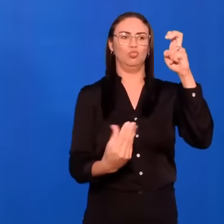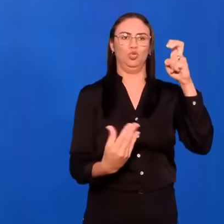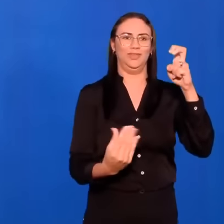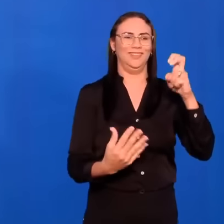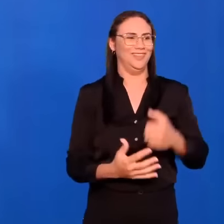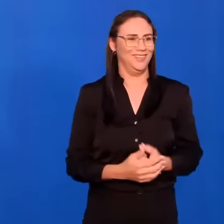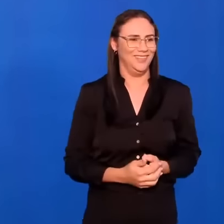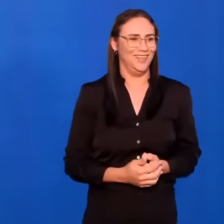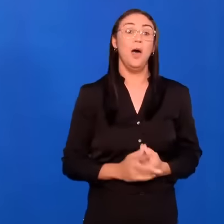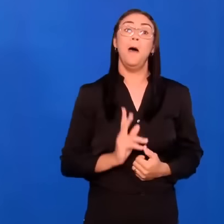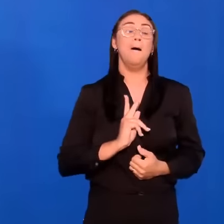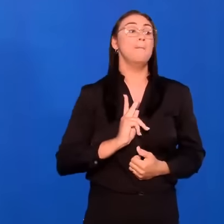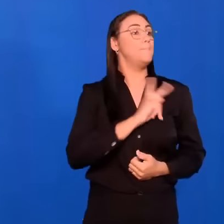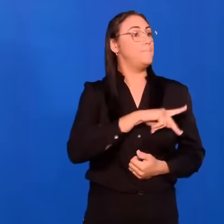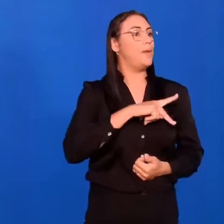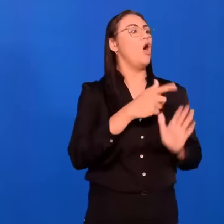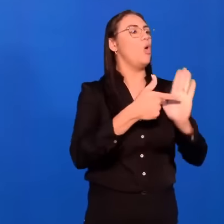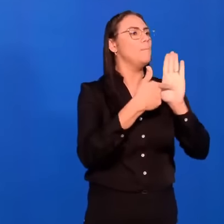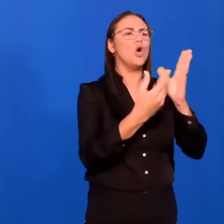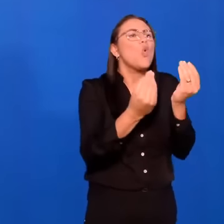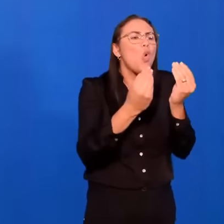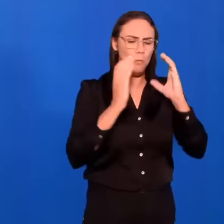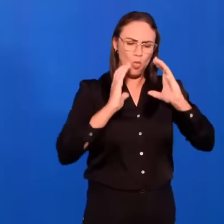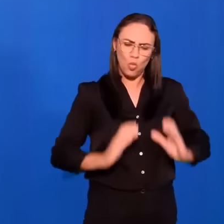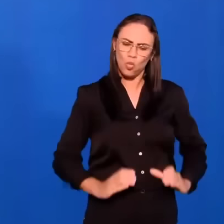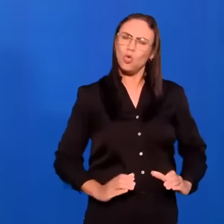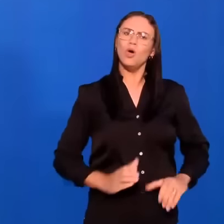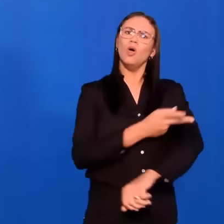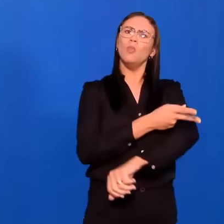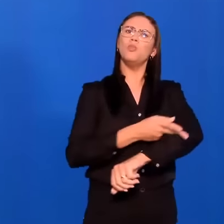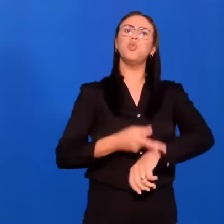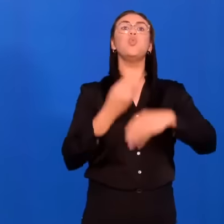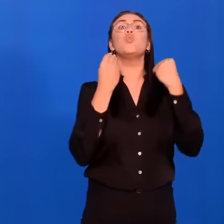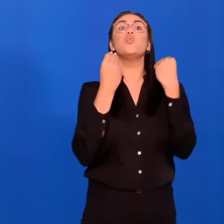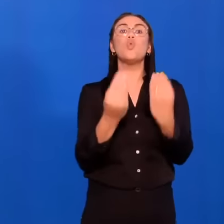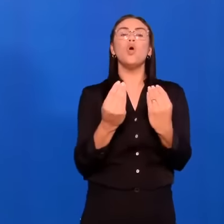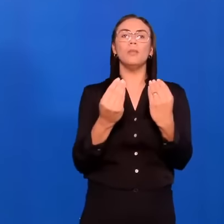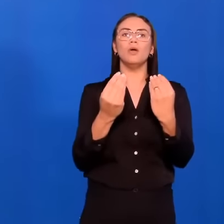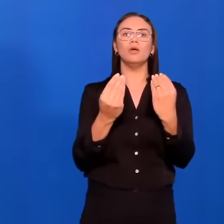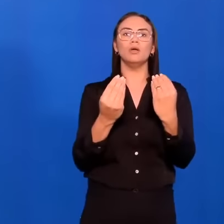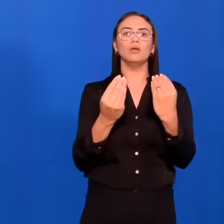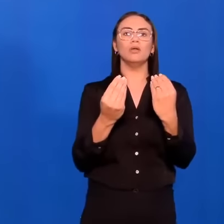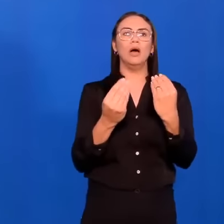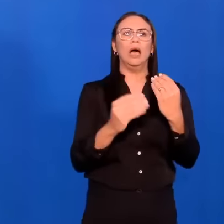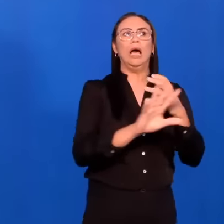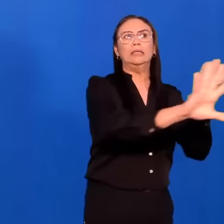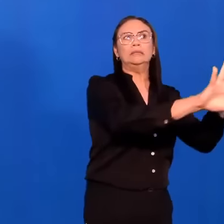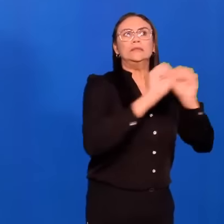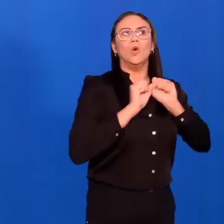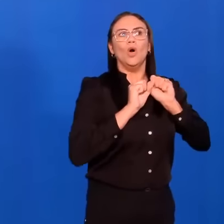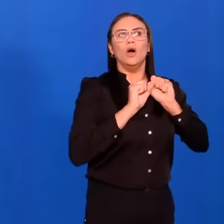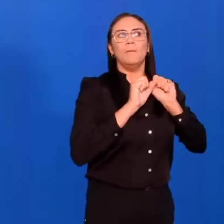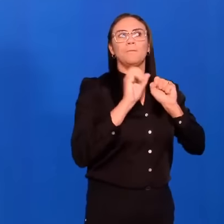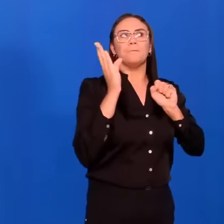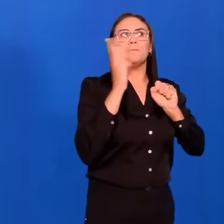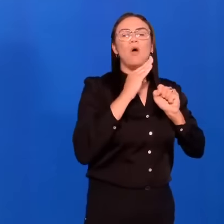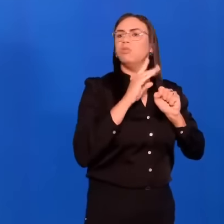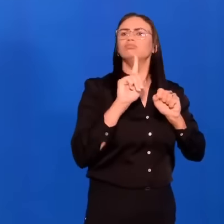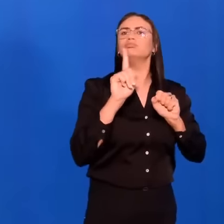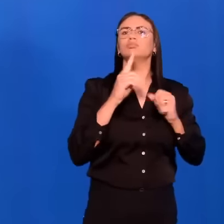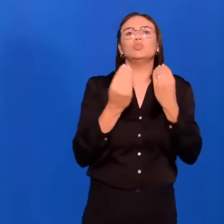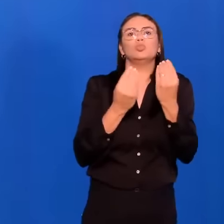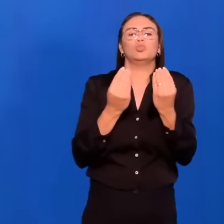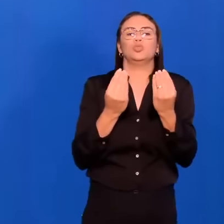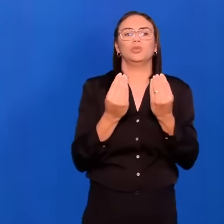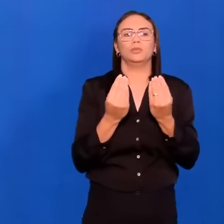Paulo fala das razões para se manter puro. E por que não se envolver com práticas? E ele dá quatro razões.